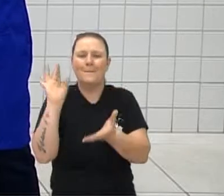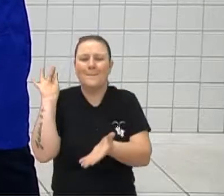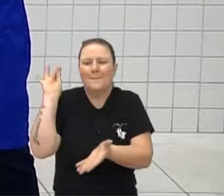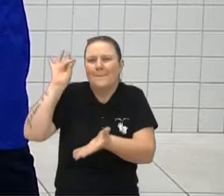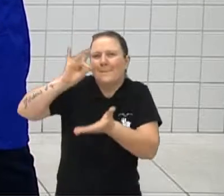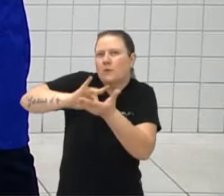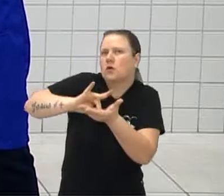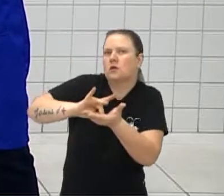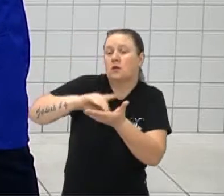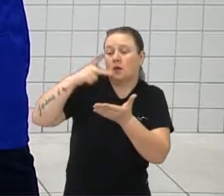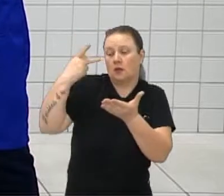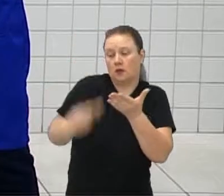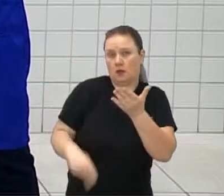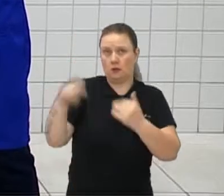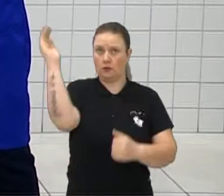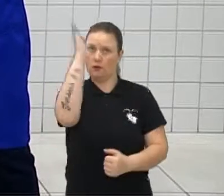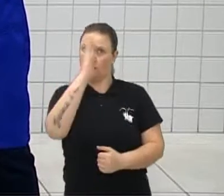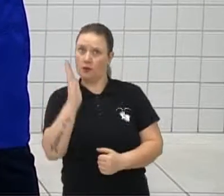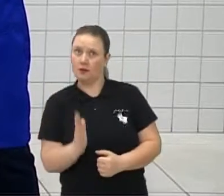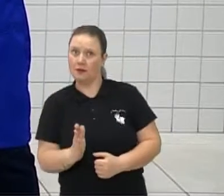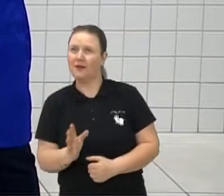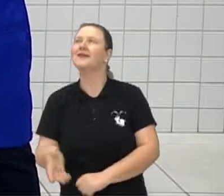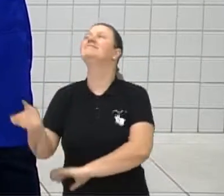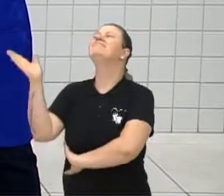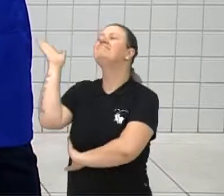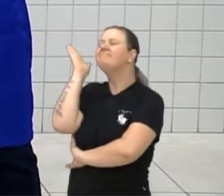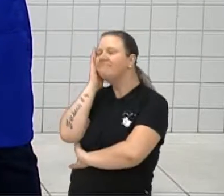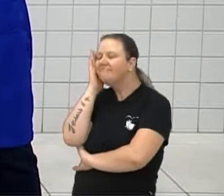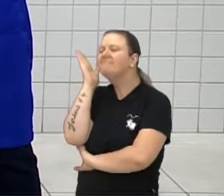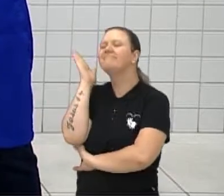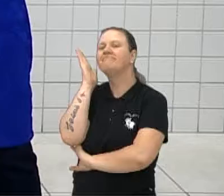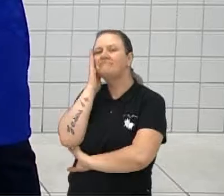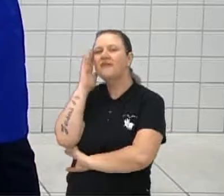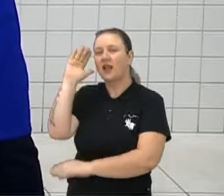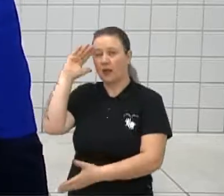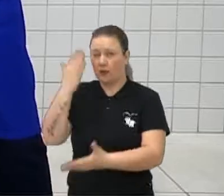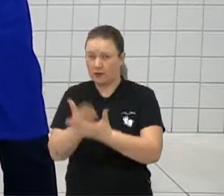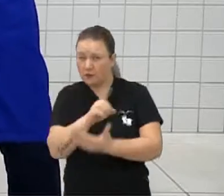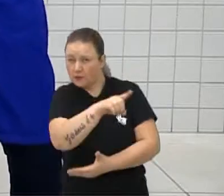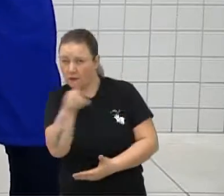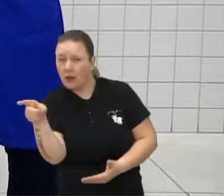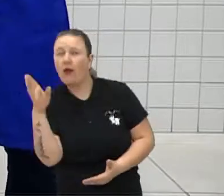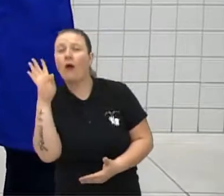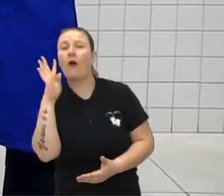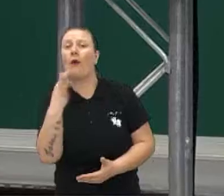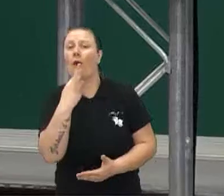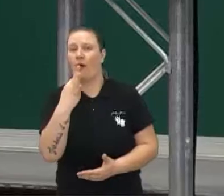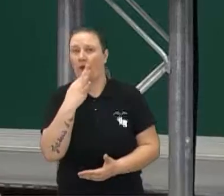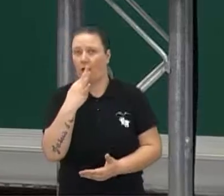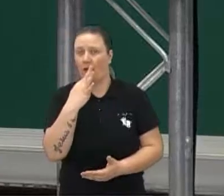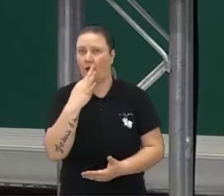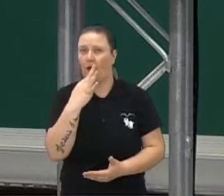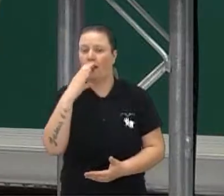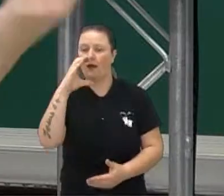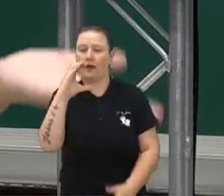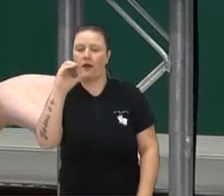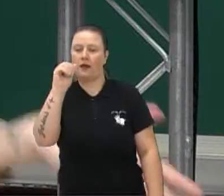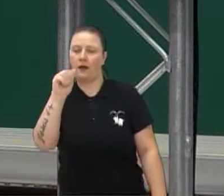genuinamente brasileiro. Eu sei. E acredito que vocês também saibam, hein? A